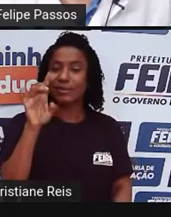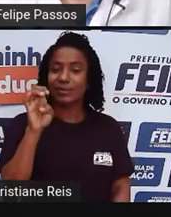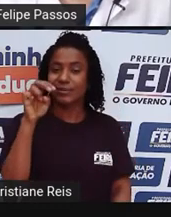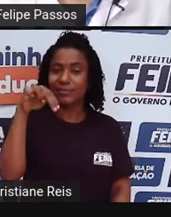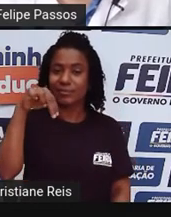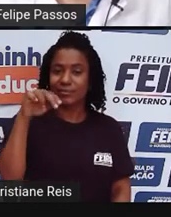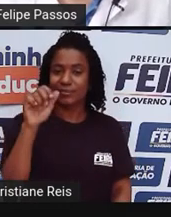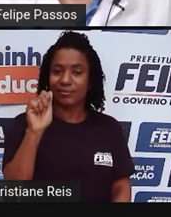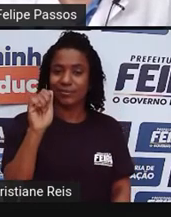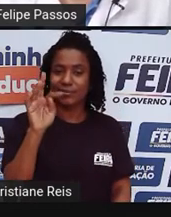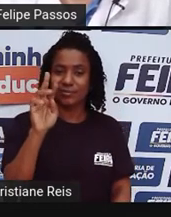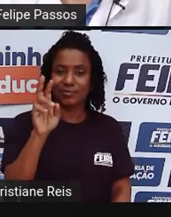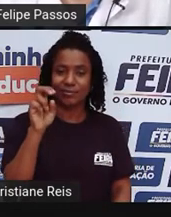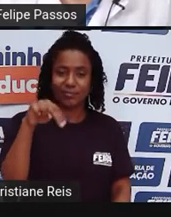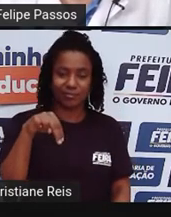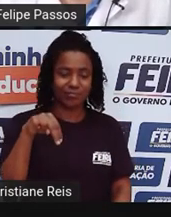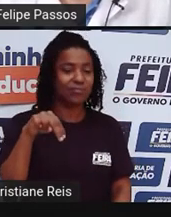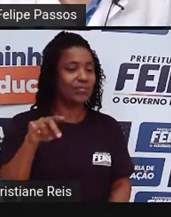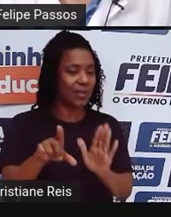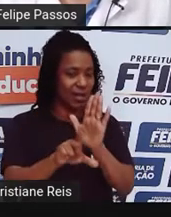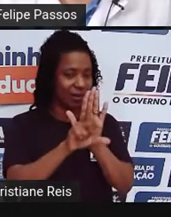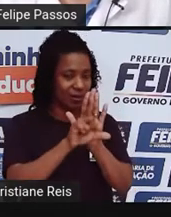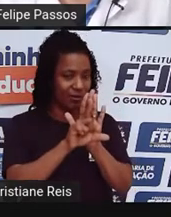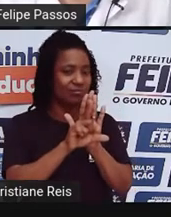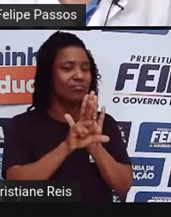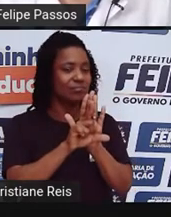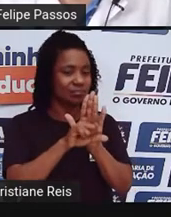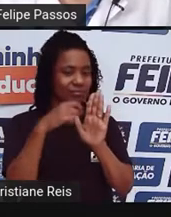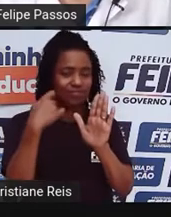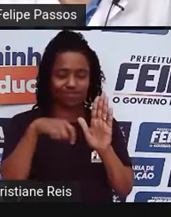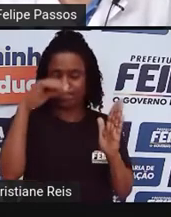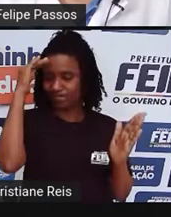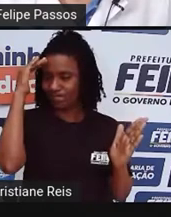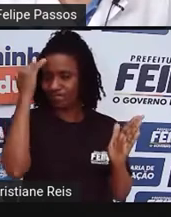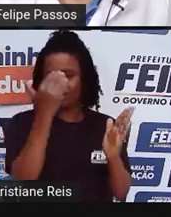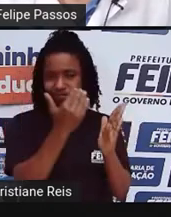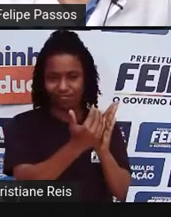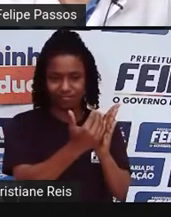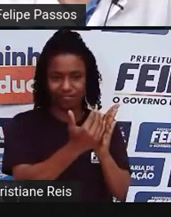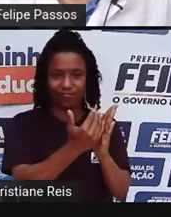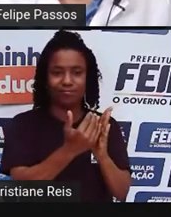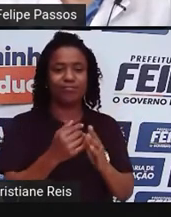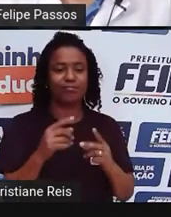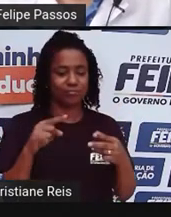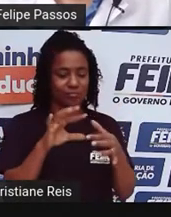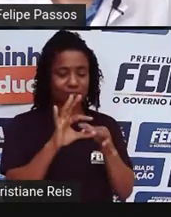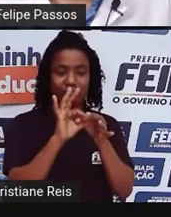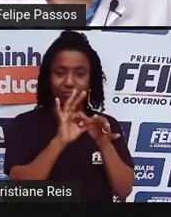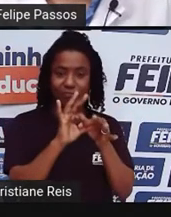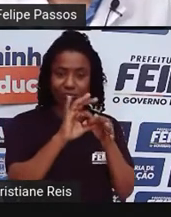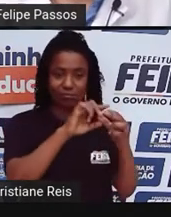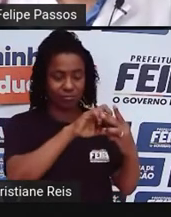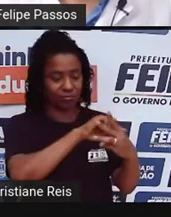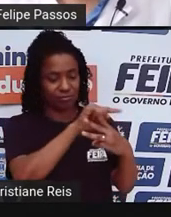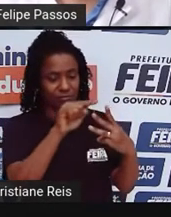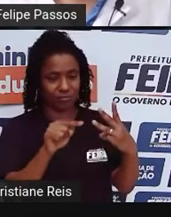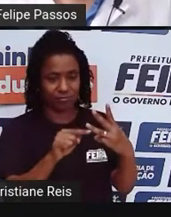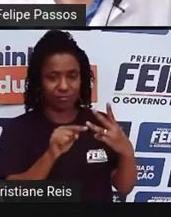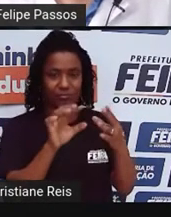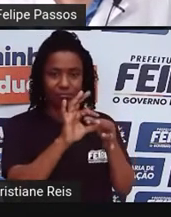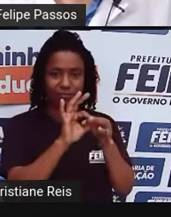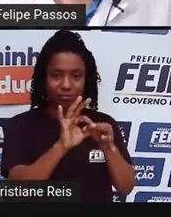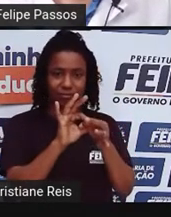Então, são órgãos que trabalham juntos, o DENATRAN e o CONTRAN. Todos eles, na verdade, trabalham juntos, mas vocês perceberam